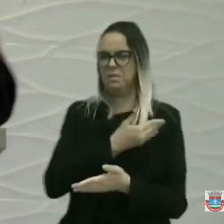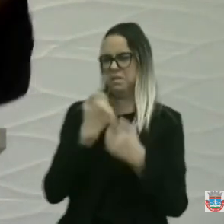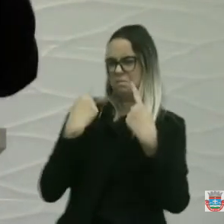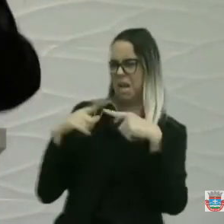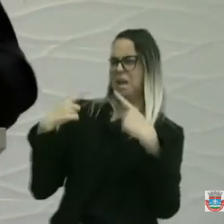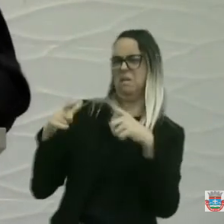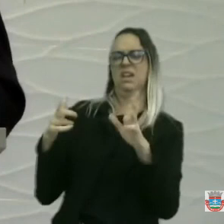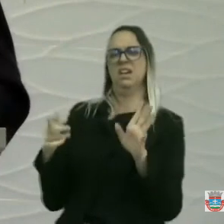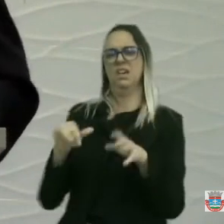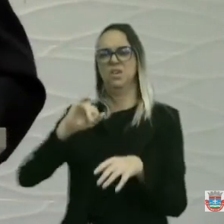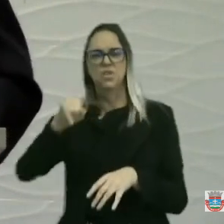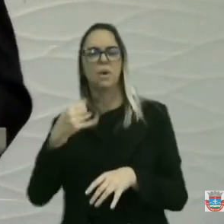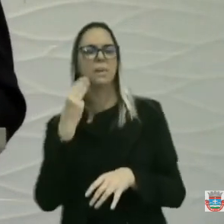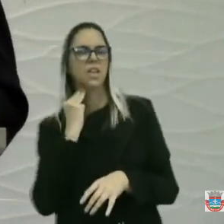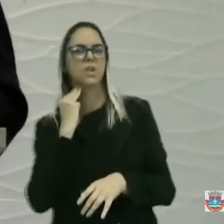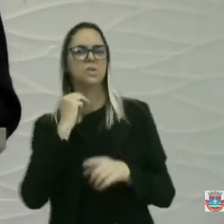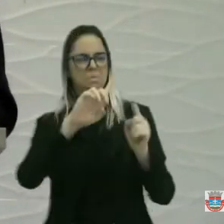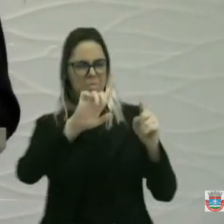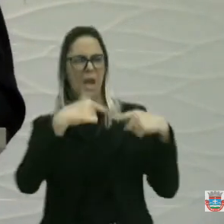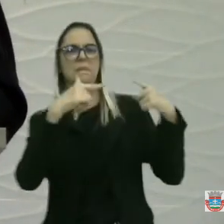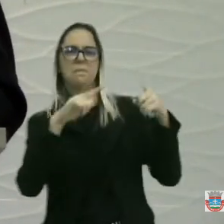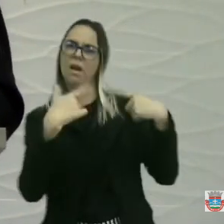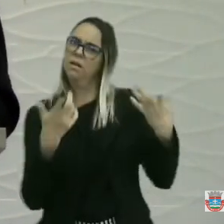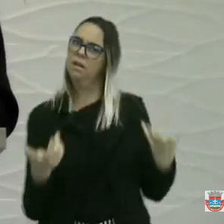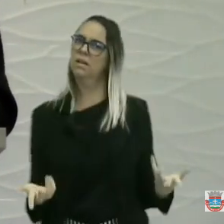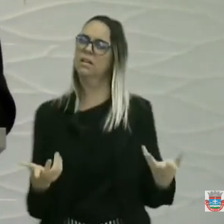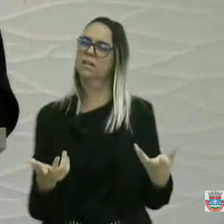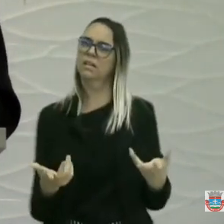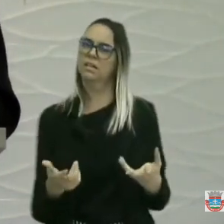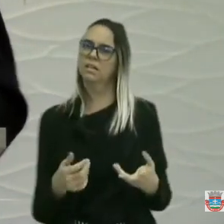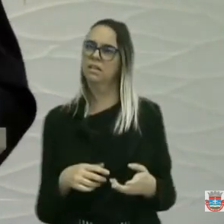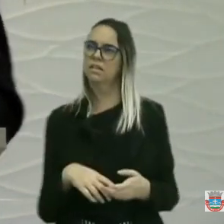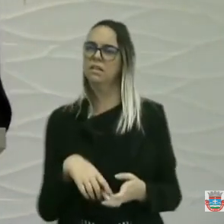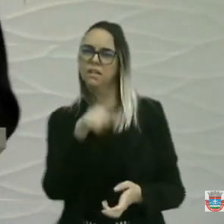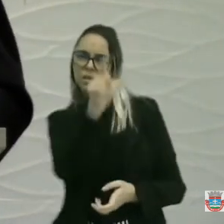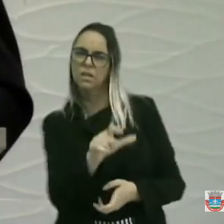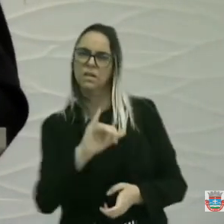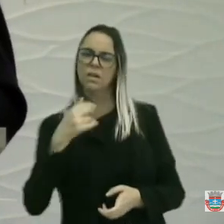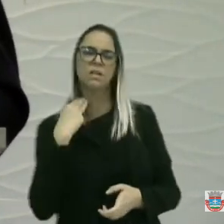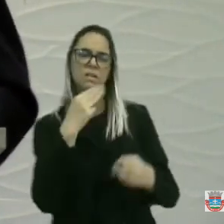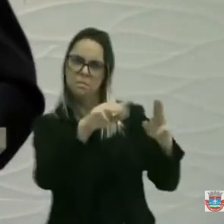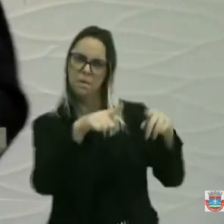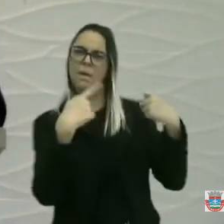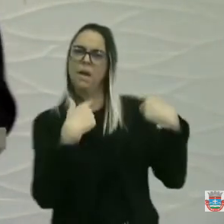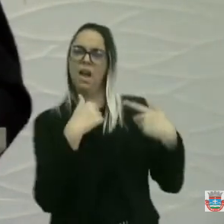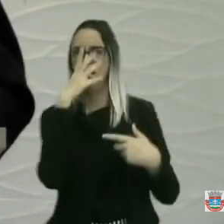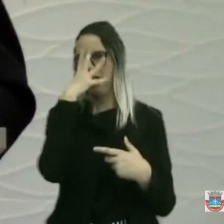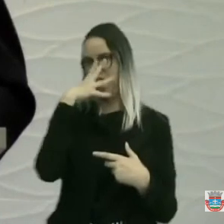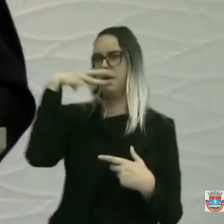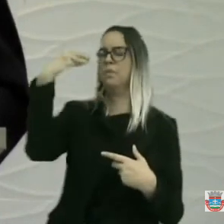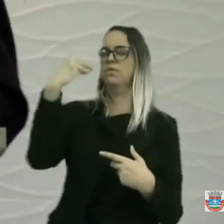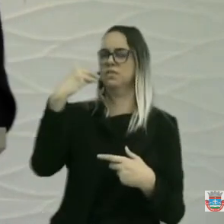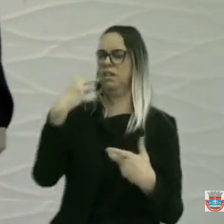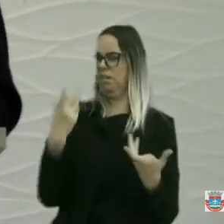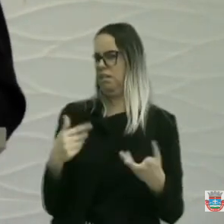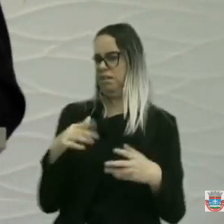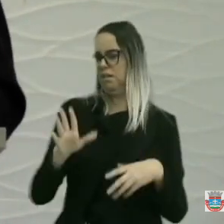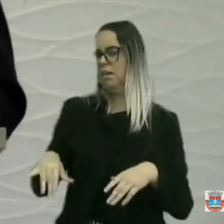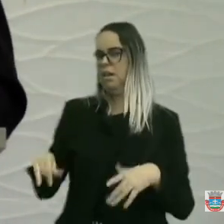João Medeiros vem para a tribuna aqui, me atacar, dizer o ninho da raposa, não sei o quê. Essa raposa é honesta, João Medeiros, abre o ninho dela.